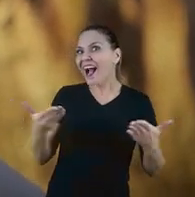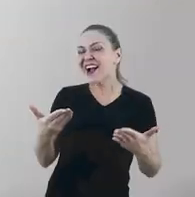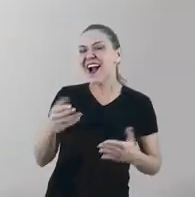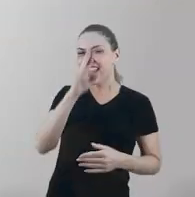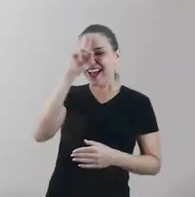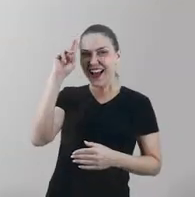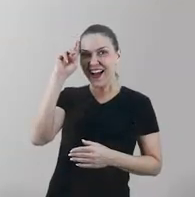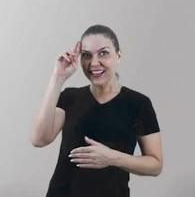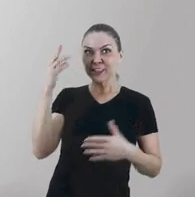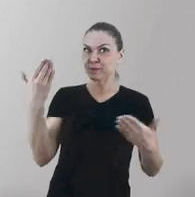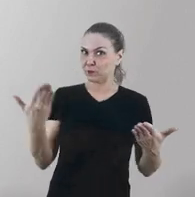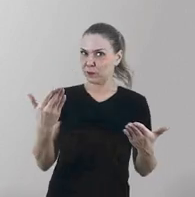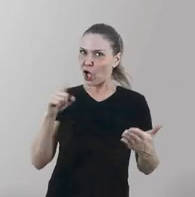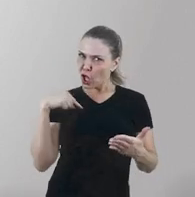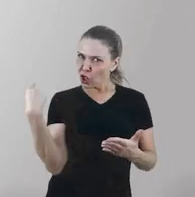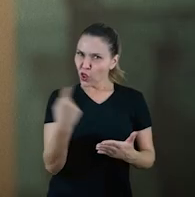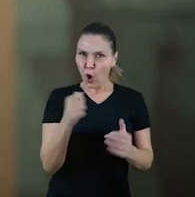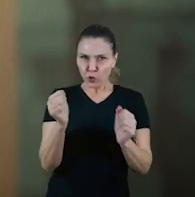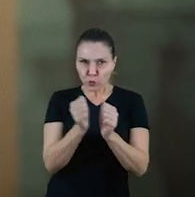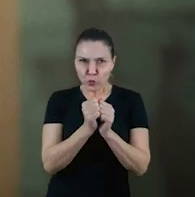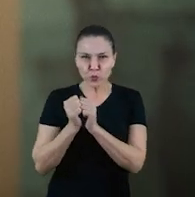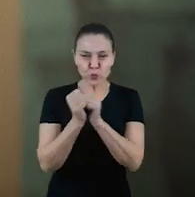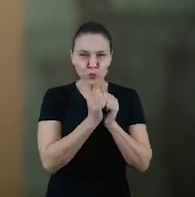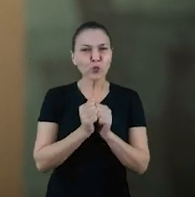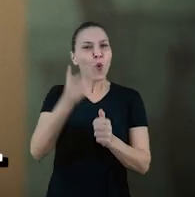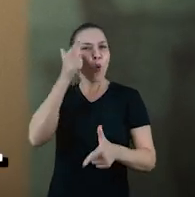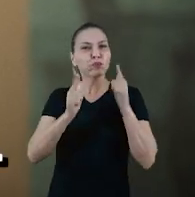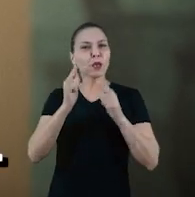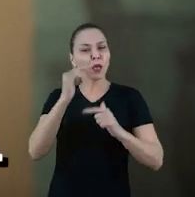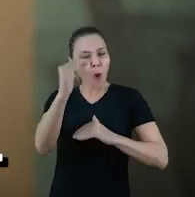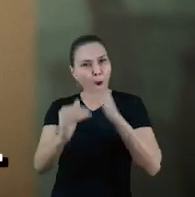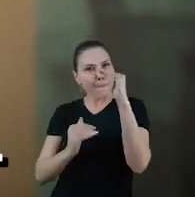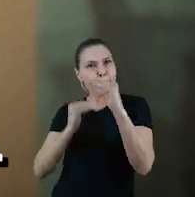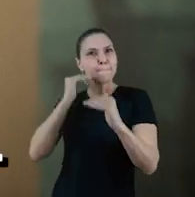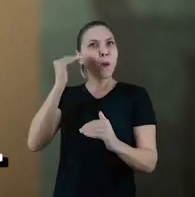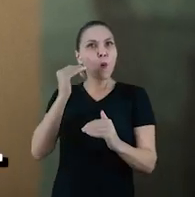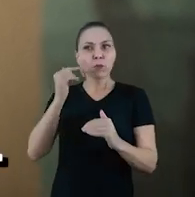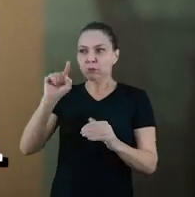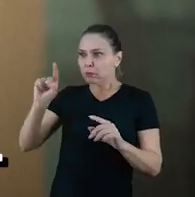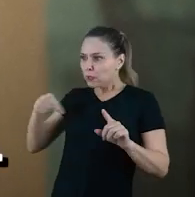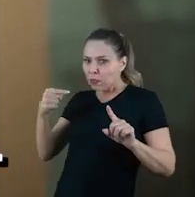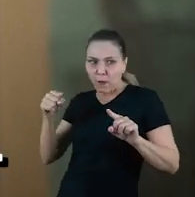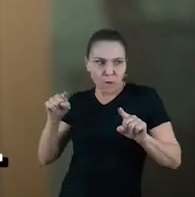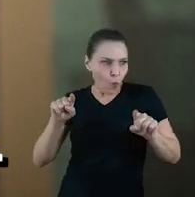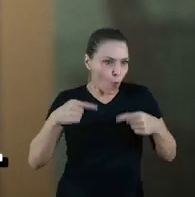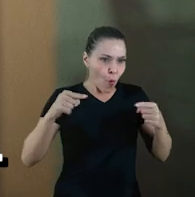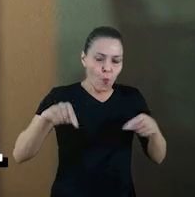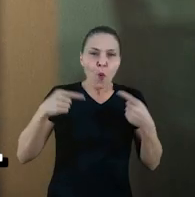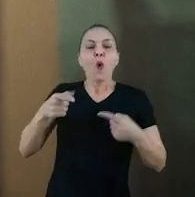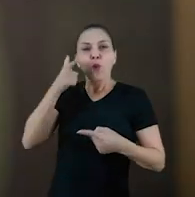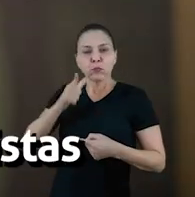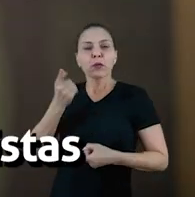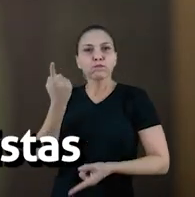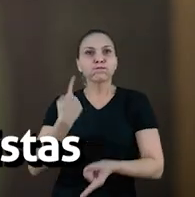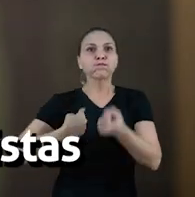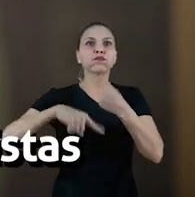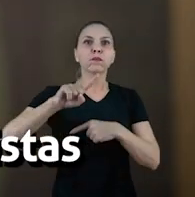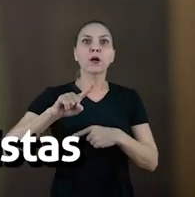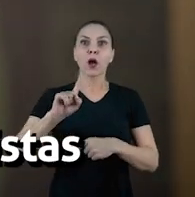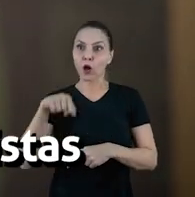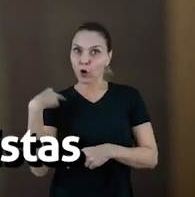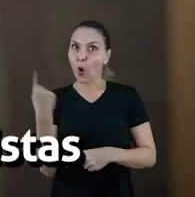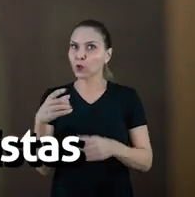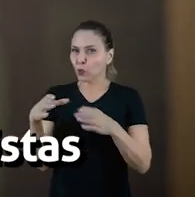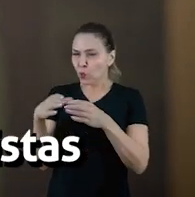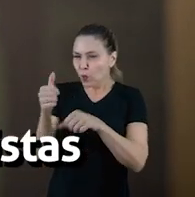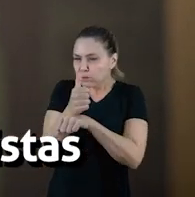Ribeirão Quando a gente está junto, a gente consegue superar qualquer desafio. É por isso que nós